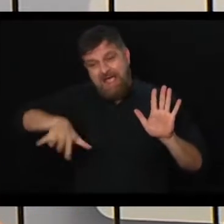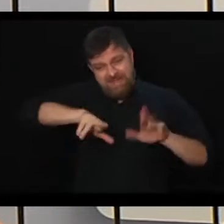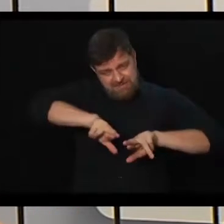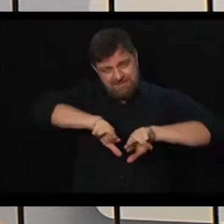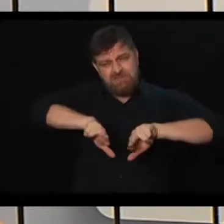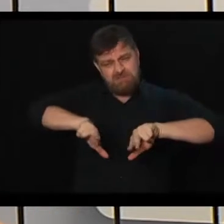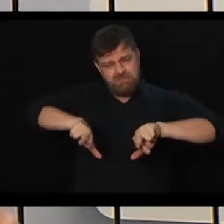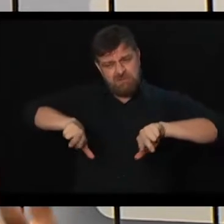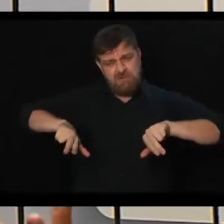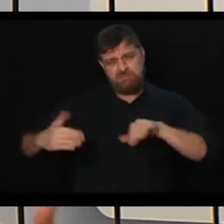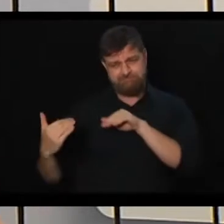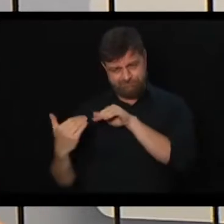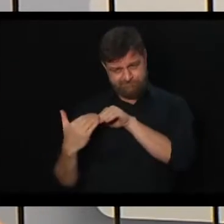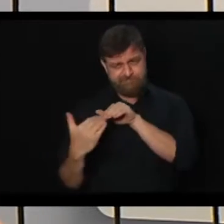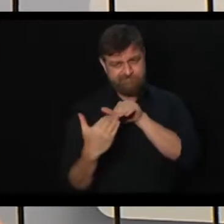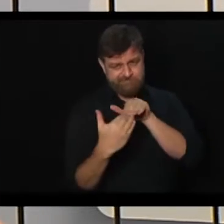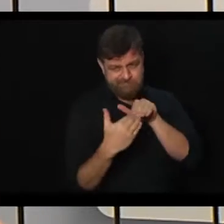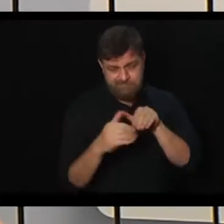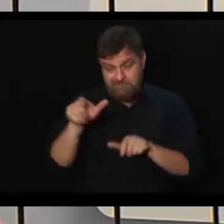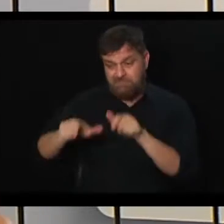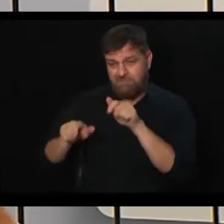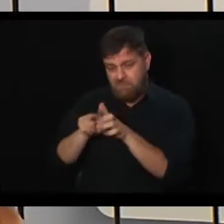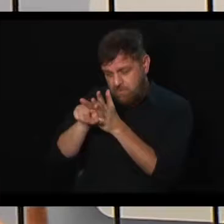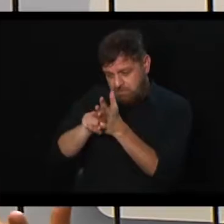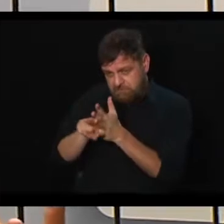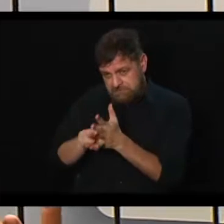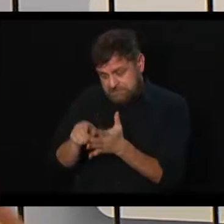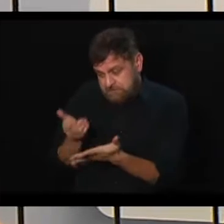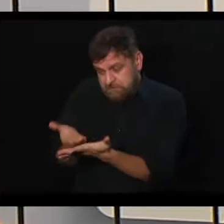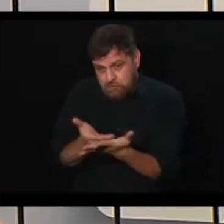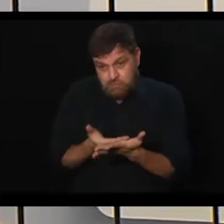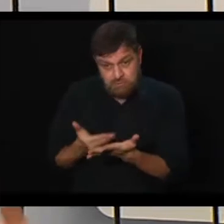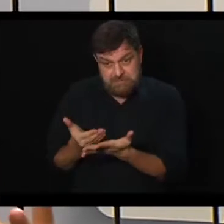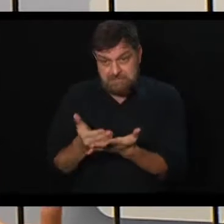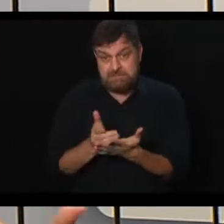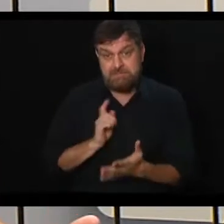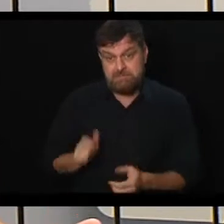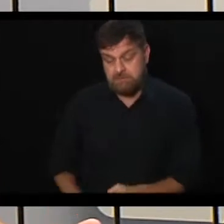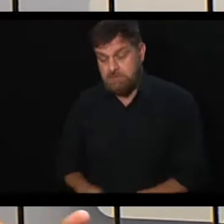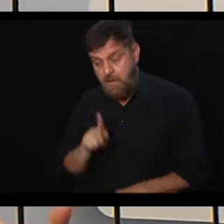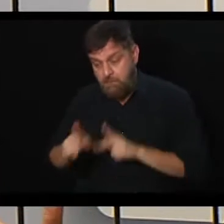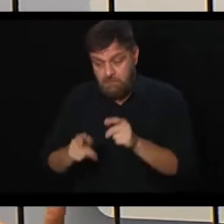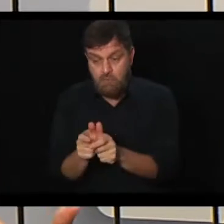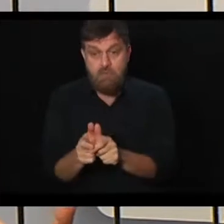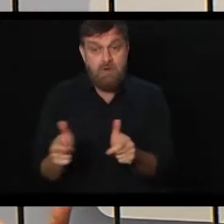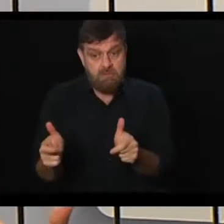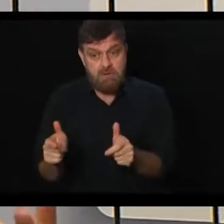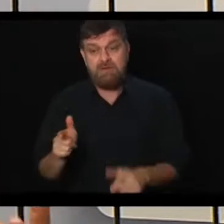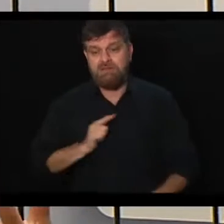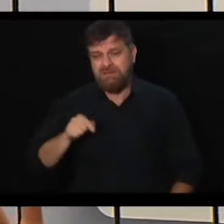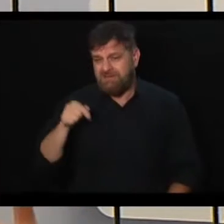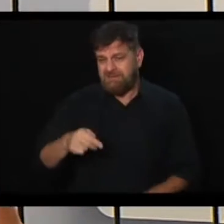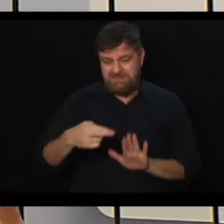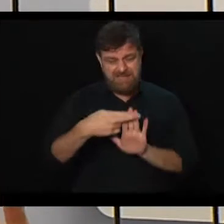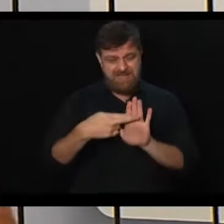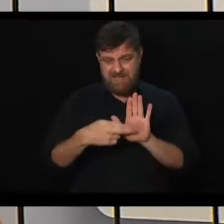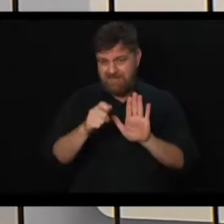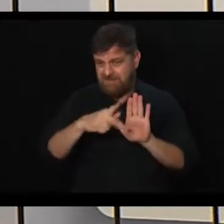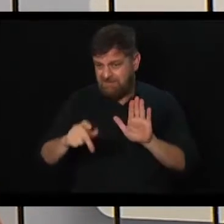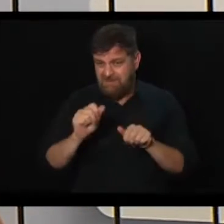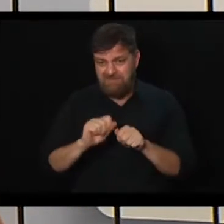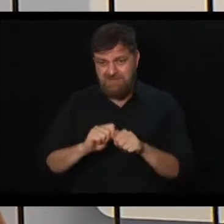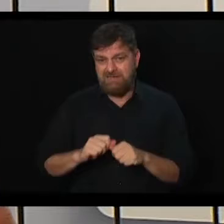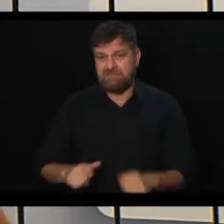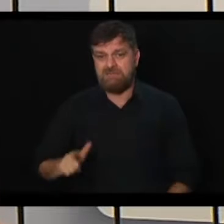de especialistas, de estudiosos e do conjunto, de uma boa parte da população, é que a reforma desidrata a